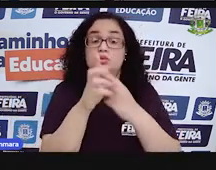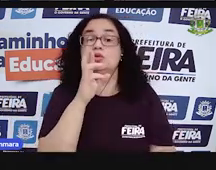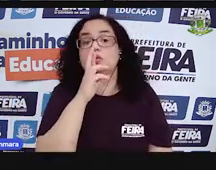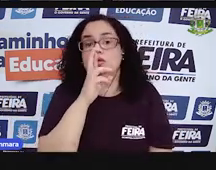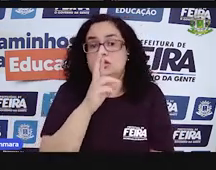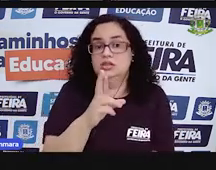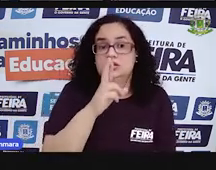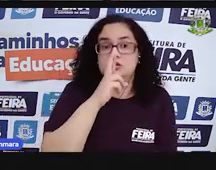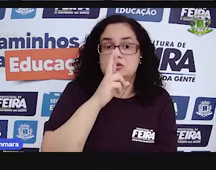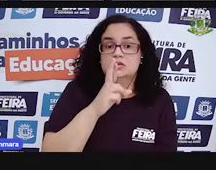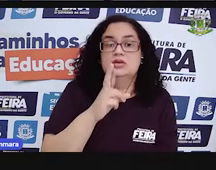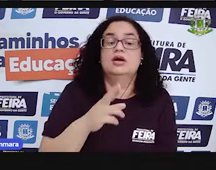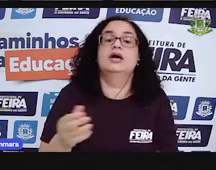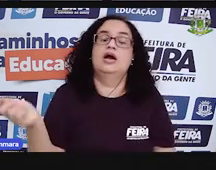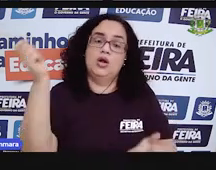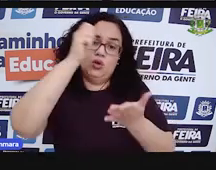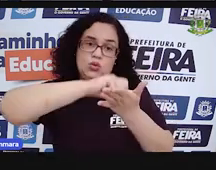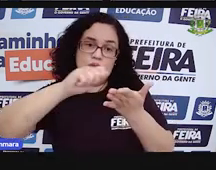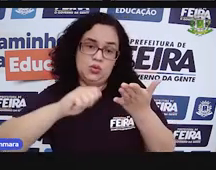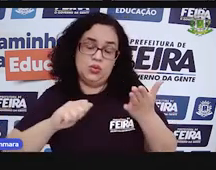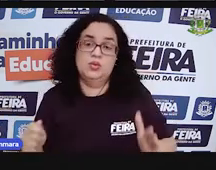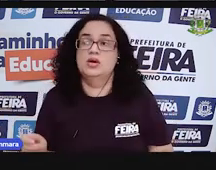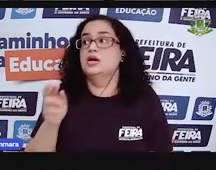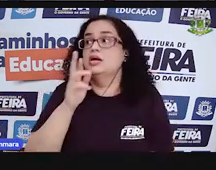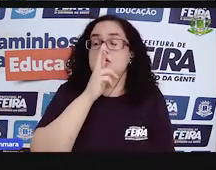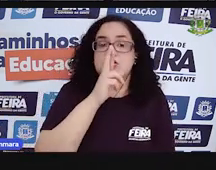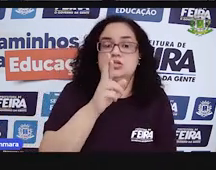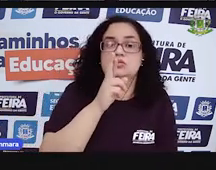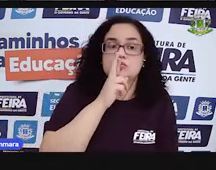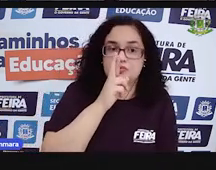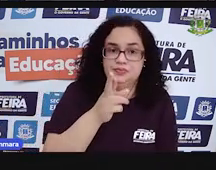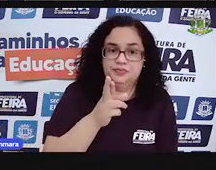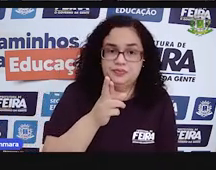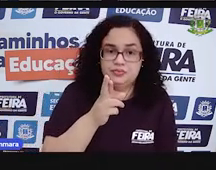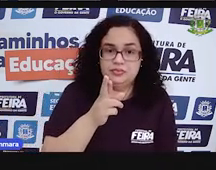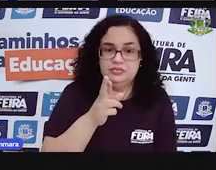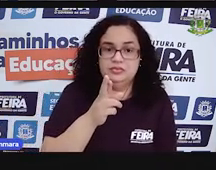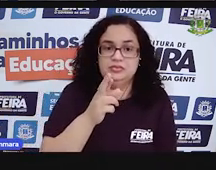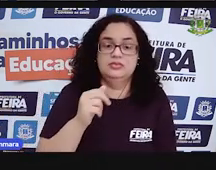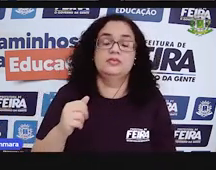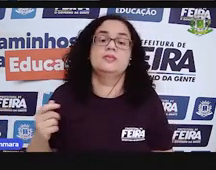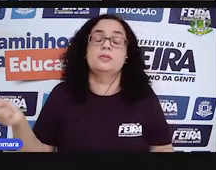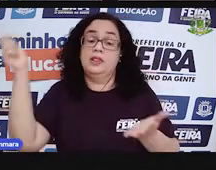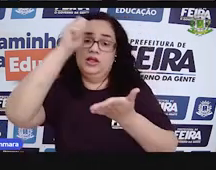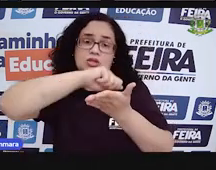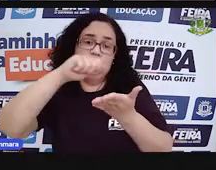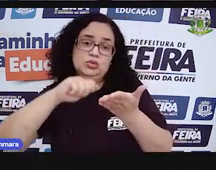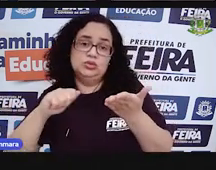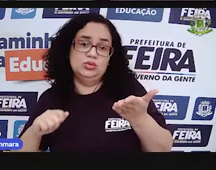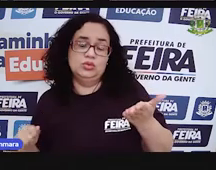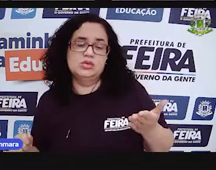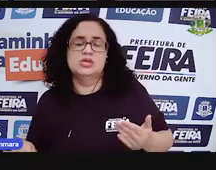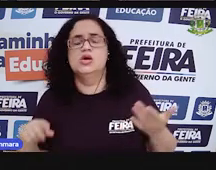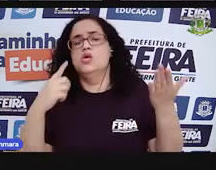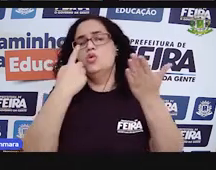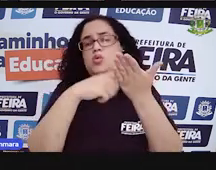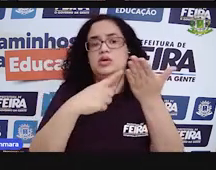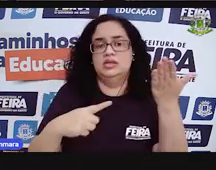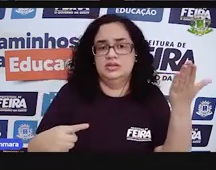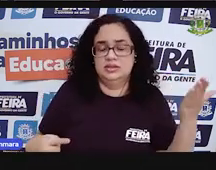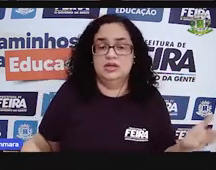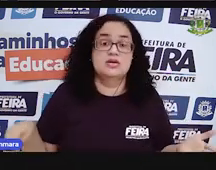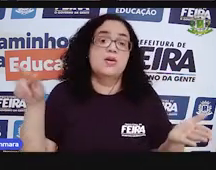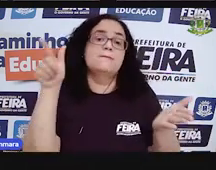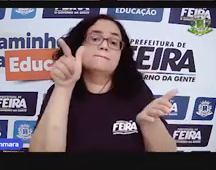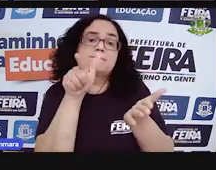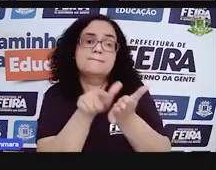Achou? Anota esse resultado que você achou agora. Anota aí. Anota aí em algum lugar. Um caderninho, um